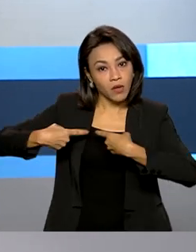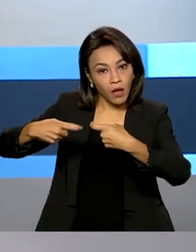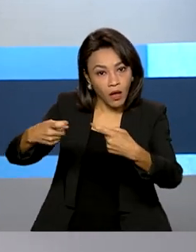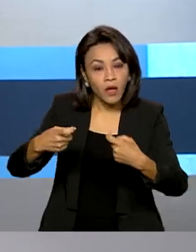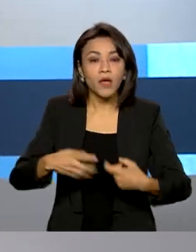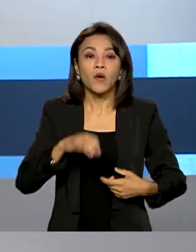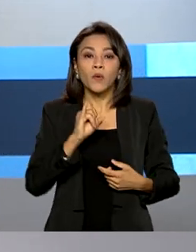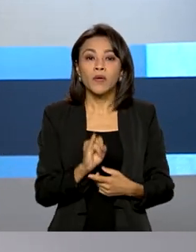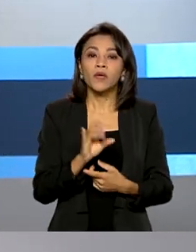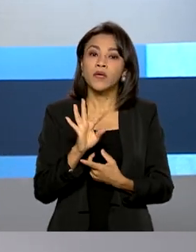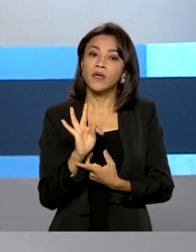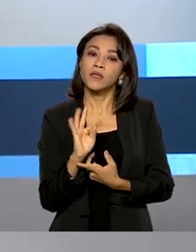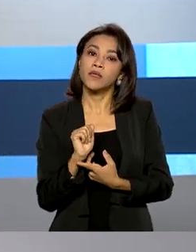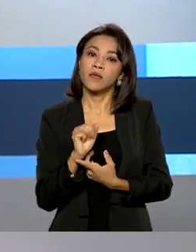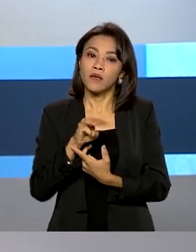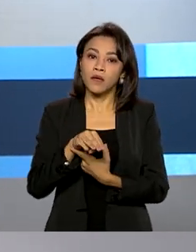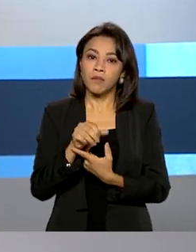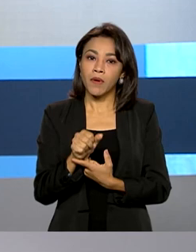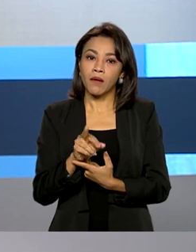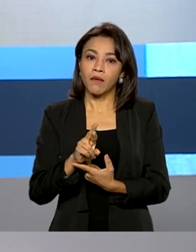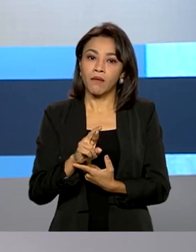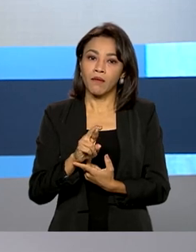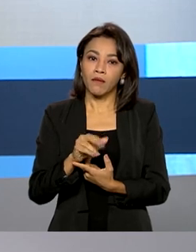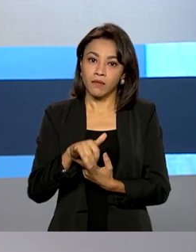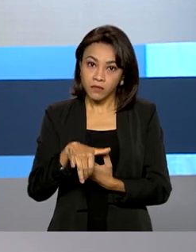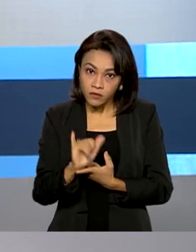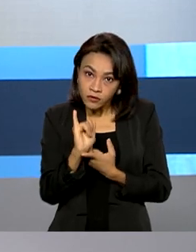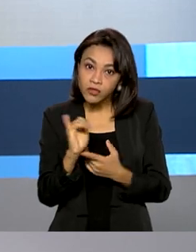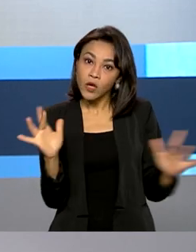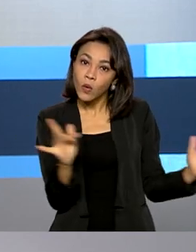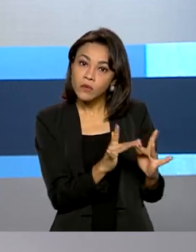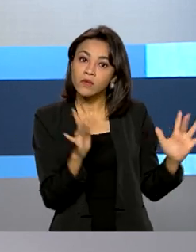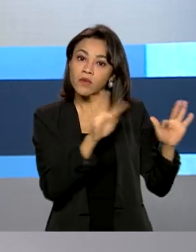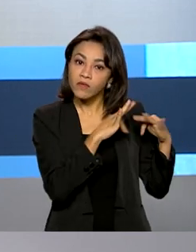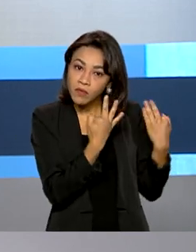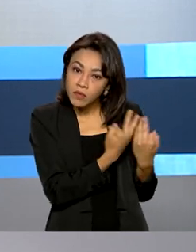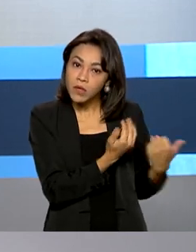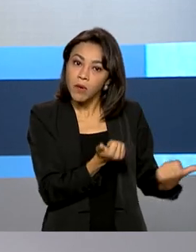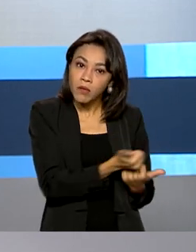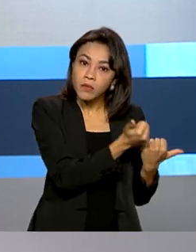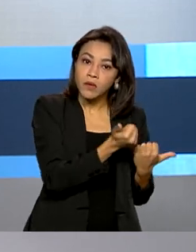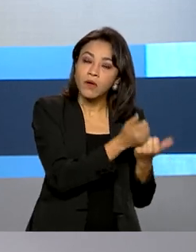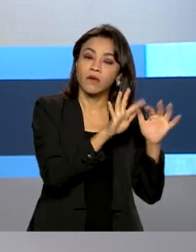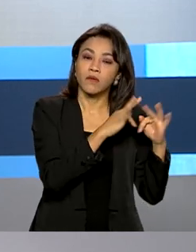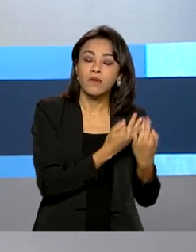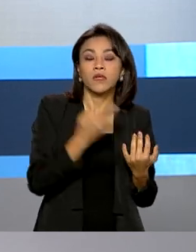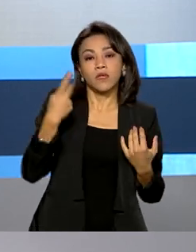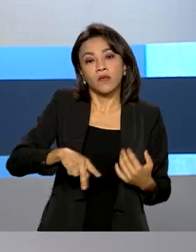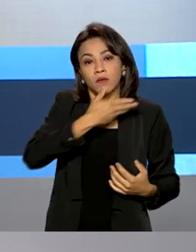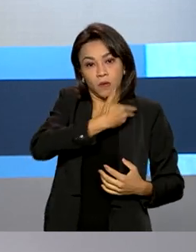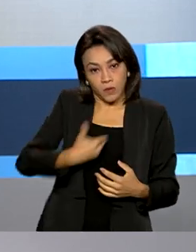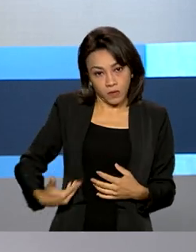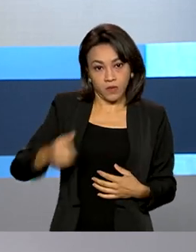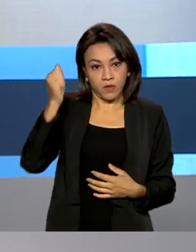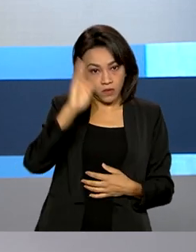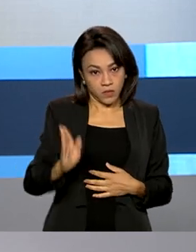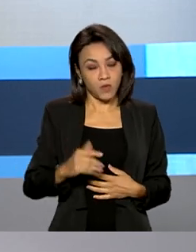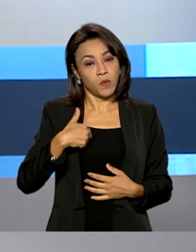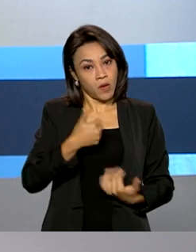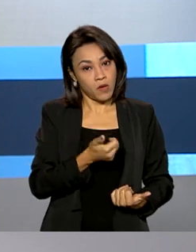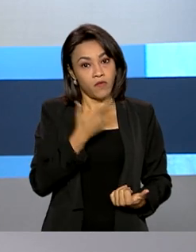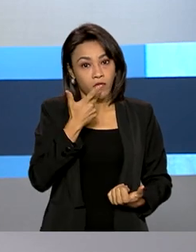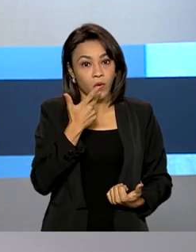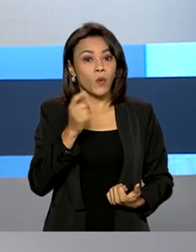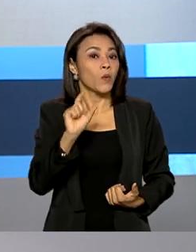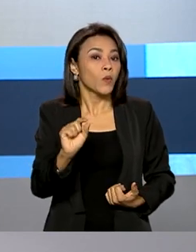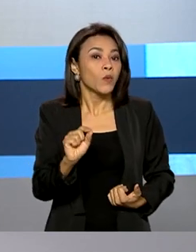informou que mantém contato com os familiares para prestar assistência. Em nota, o governo brasileiro também reforçou que desaconselha